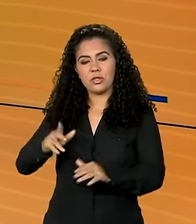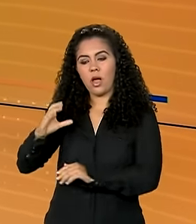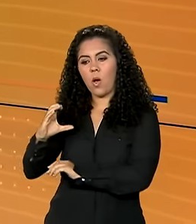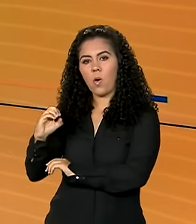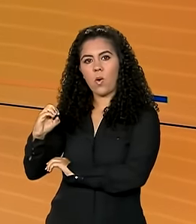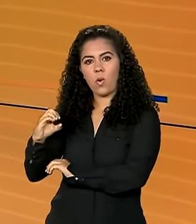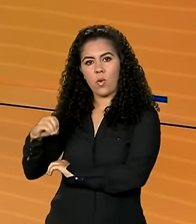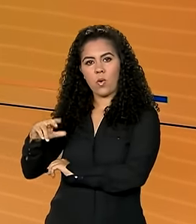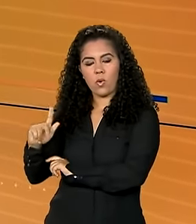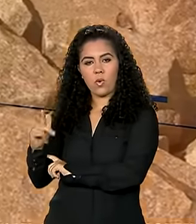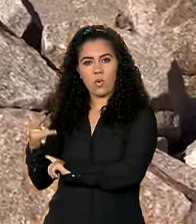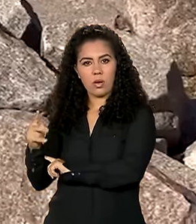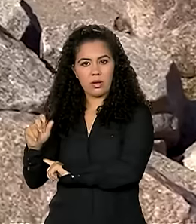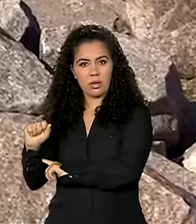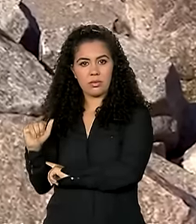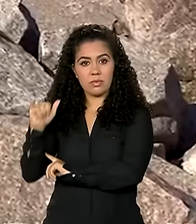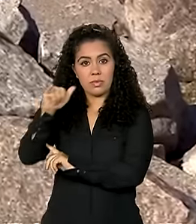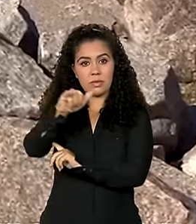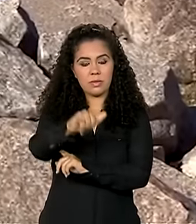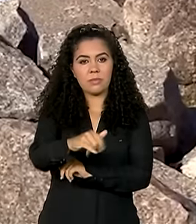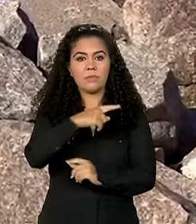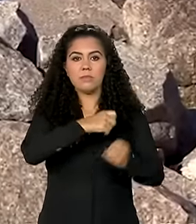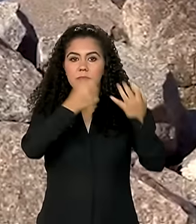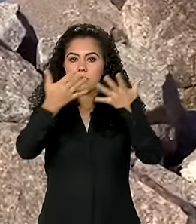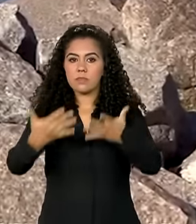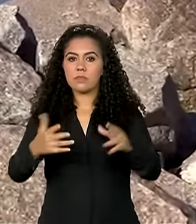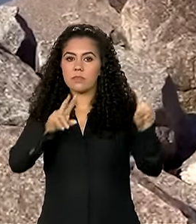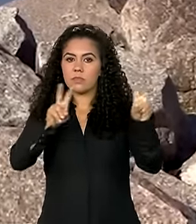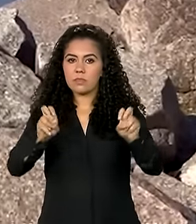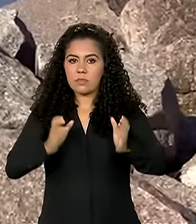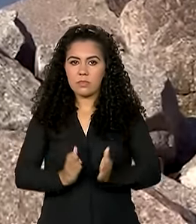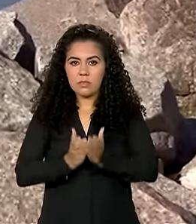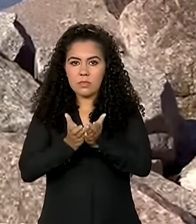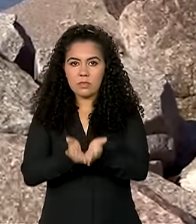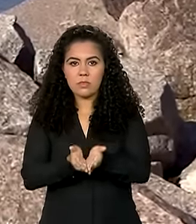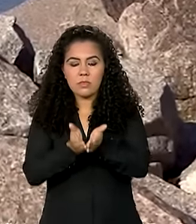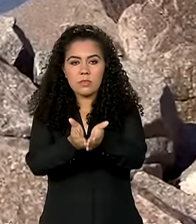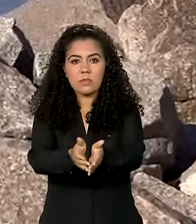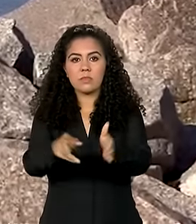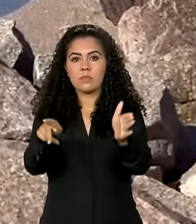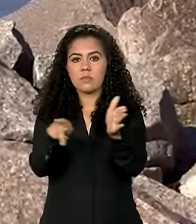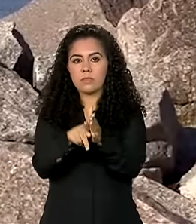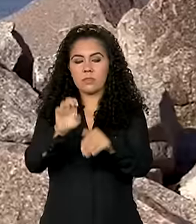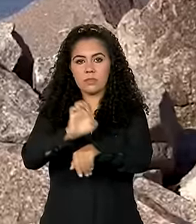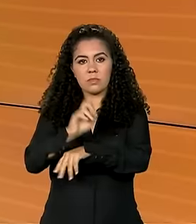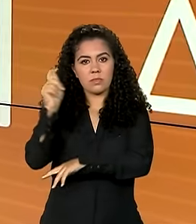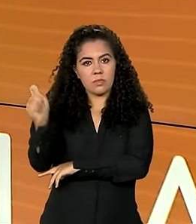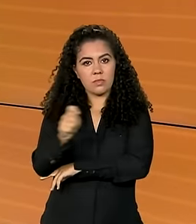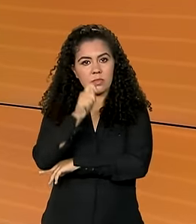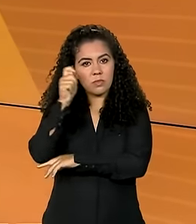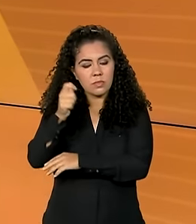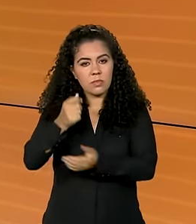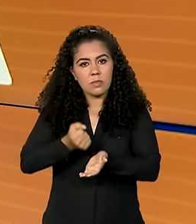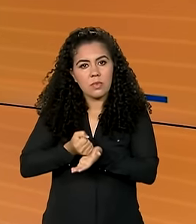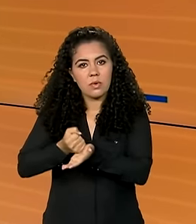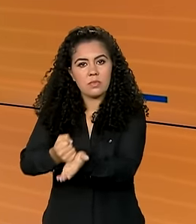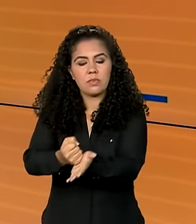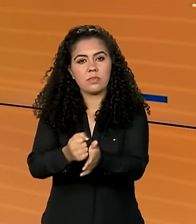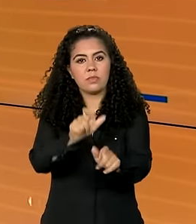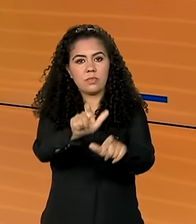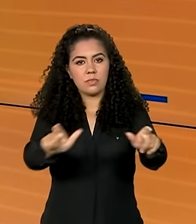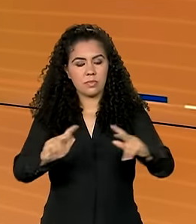Em alto mar, navios com donativos para o Rio Grande do Sul trocam cargas de ajuda humanitária. Combate às